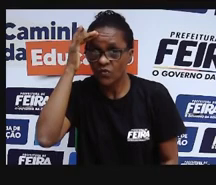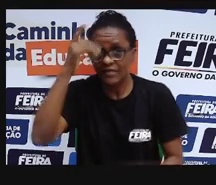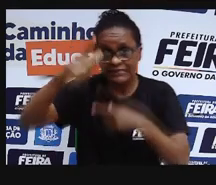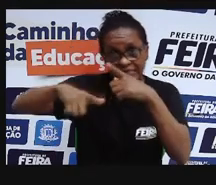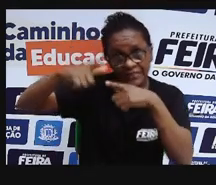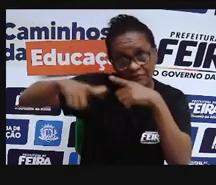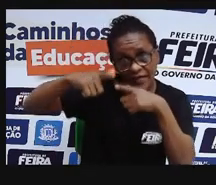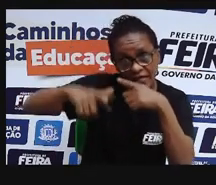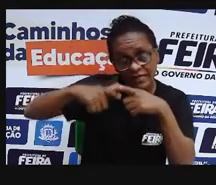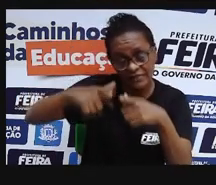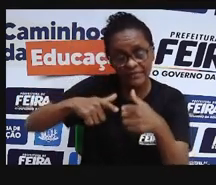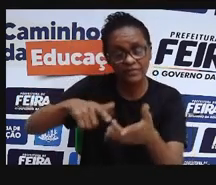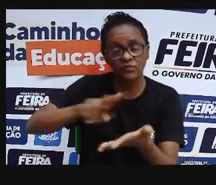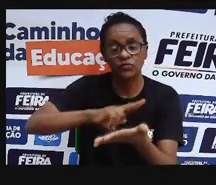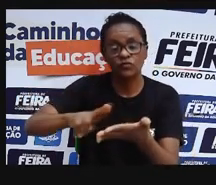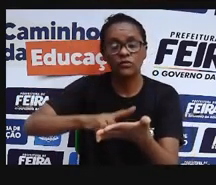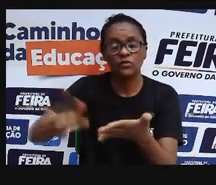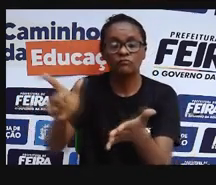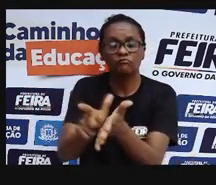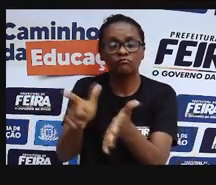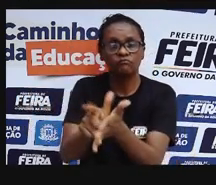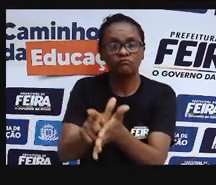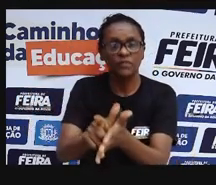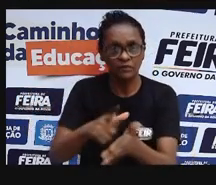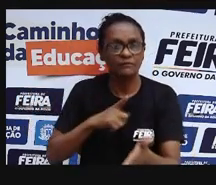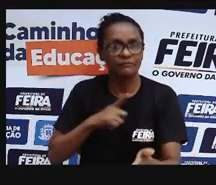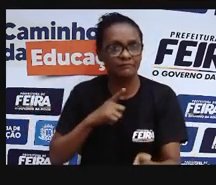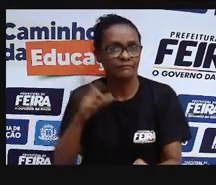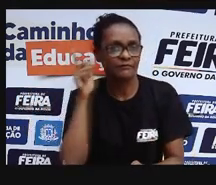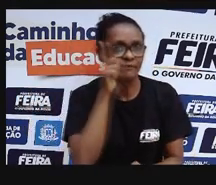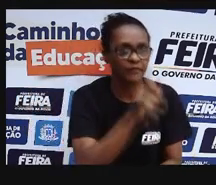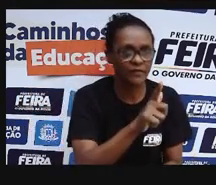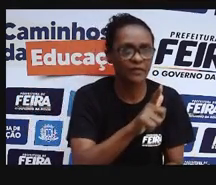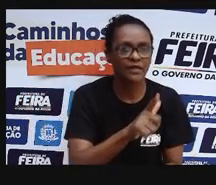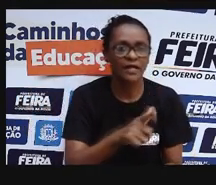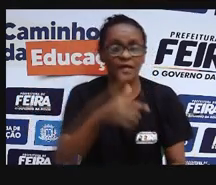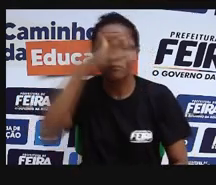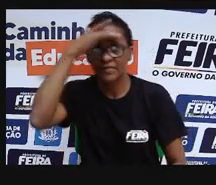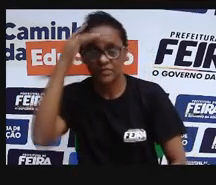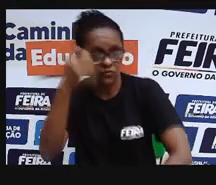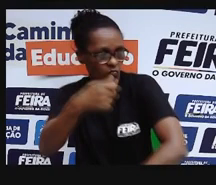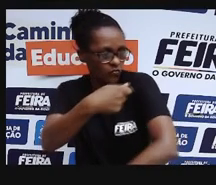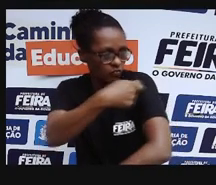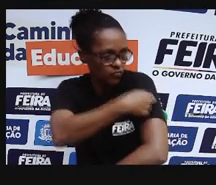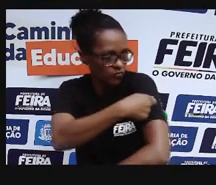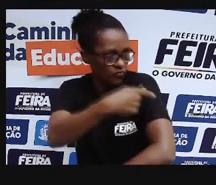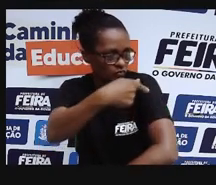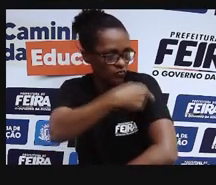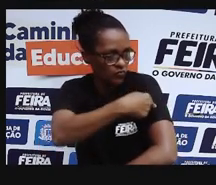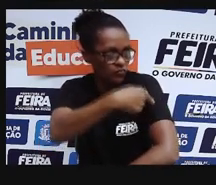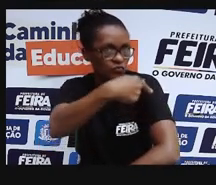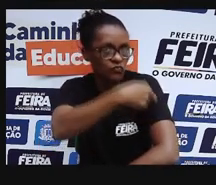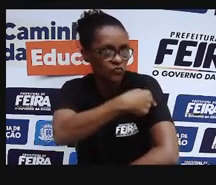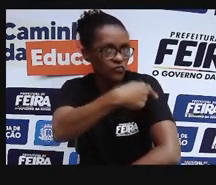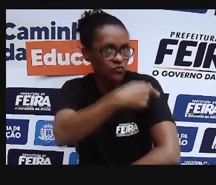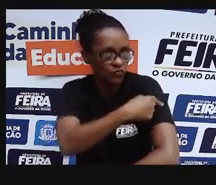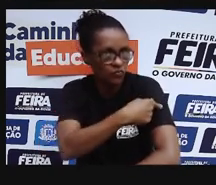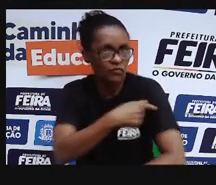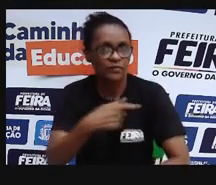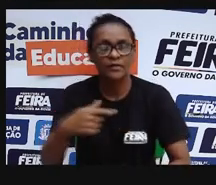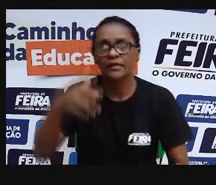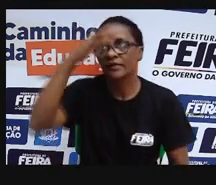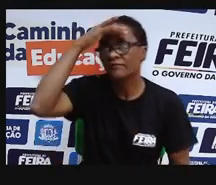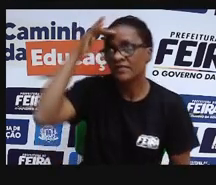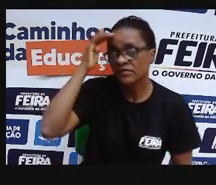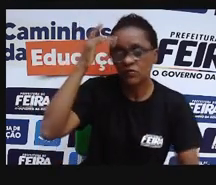acesso ao hospital, à vacinação, ao ponto de socorro. E, hoje em dia, qualquer